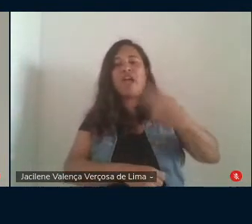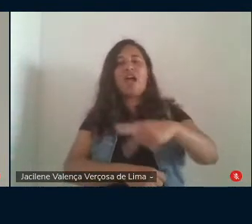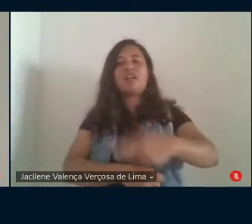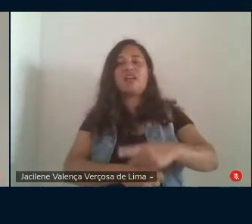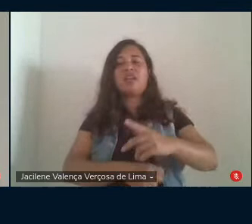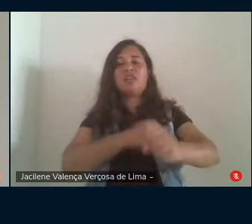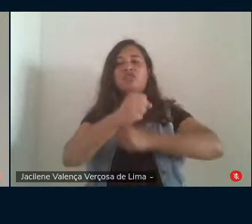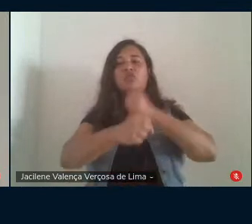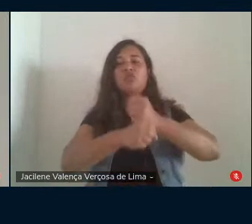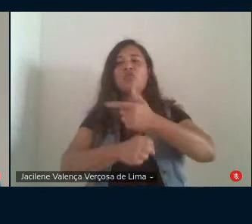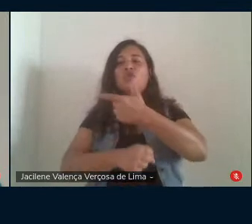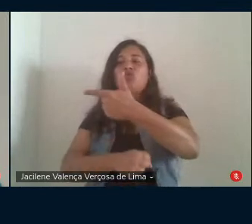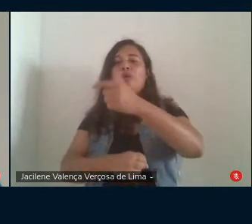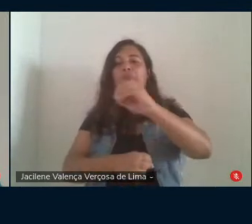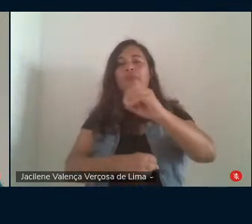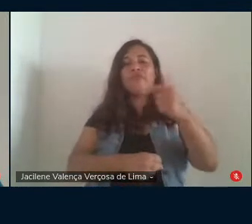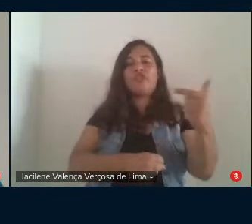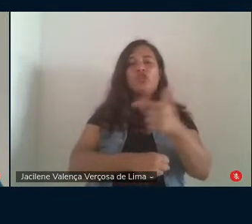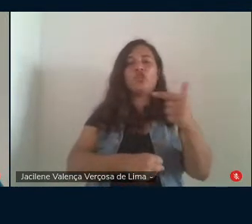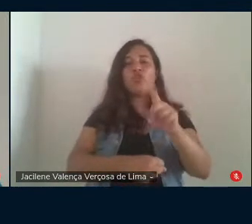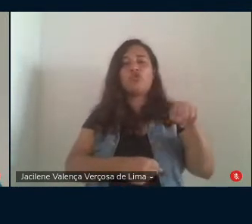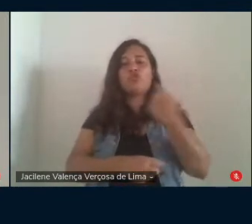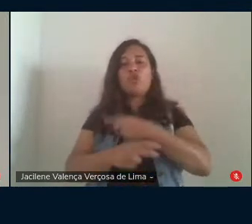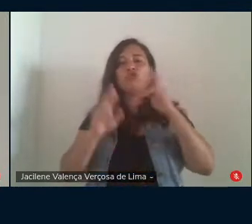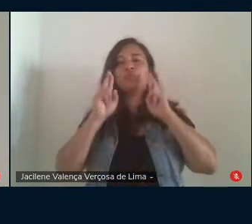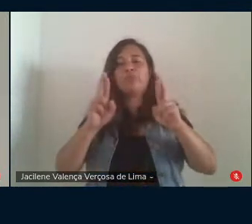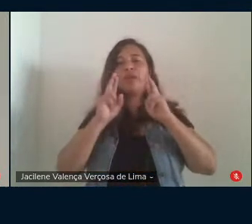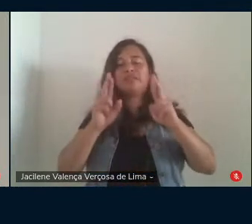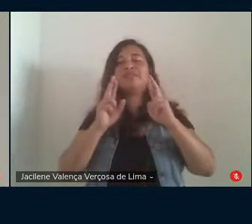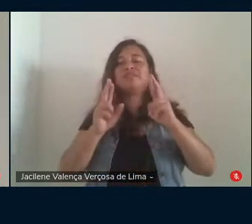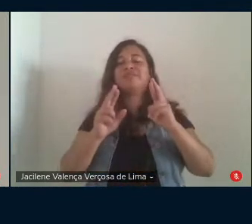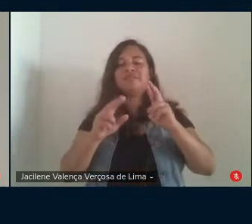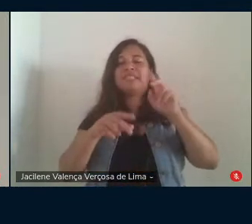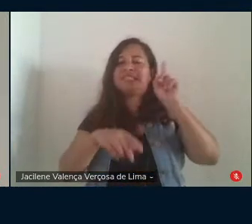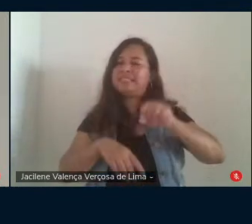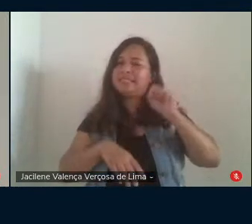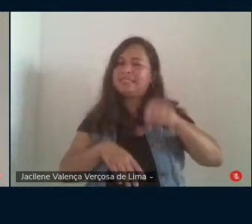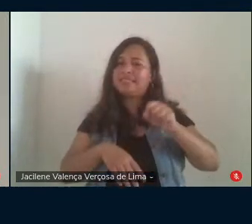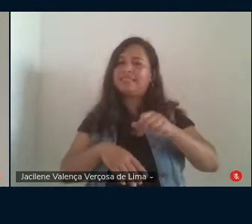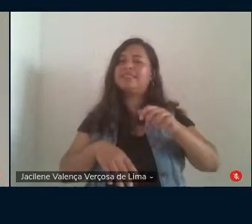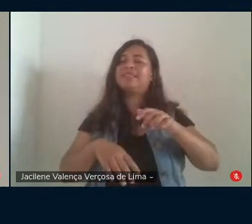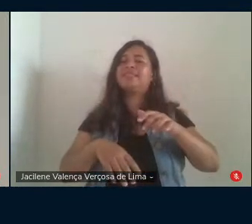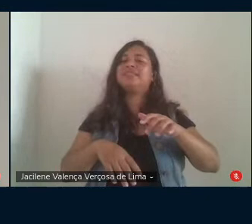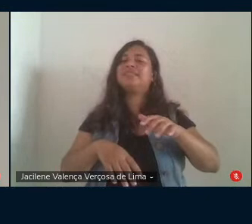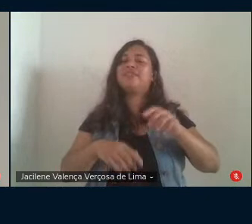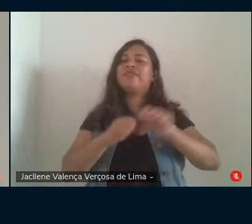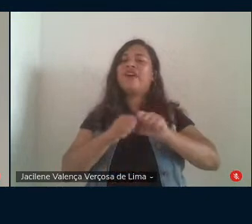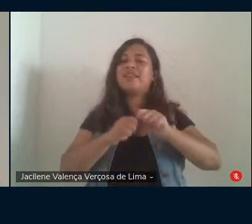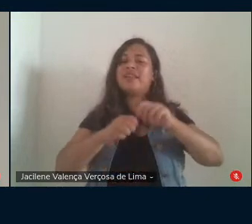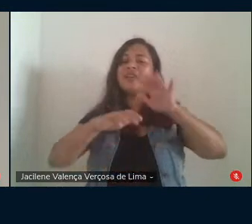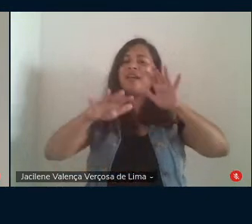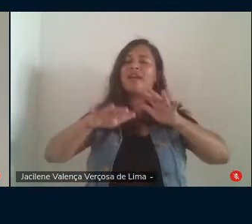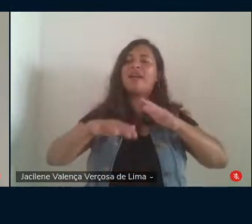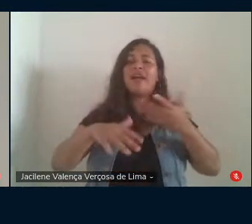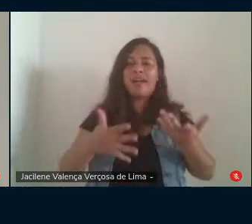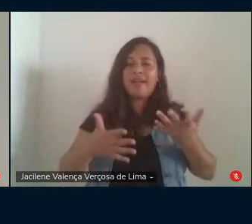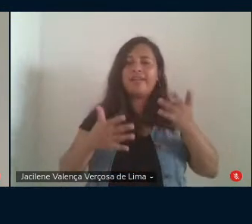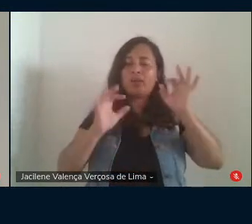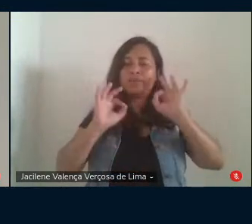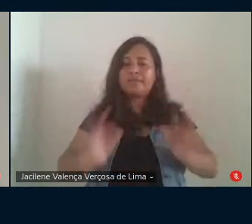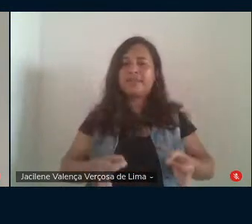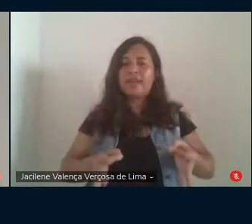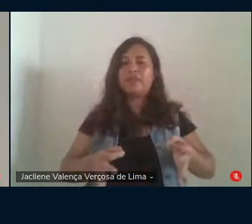2022 para que nossa esperança possa se traduzir em nossas ações e que certamente